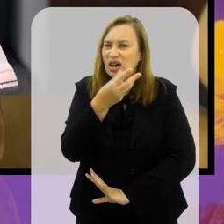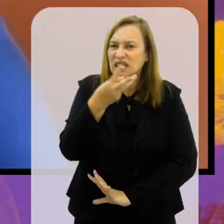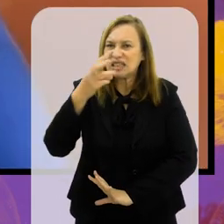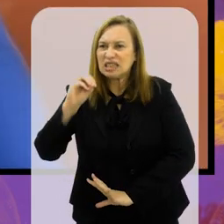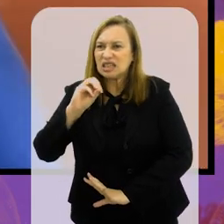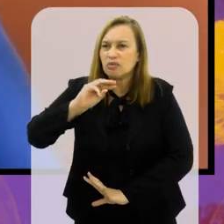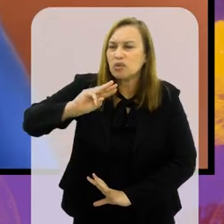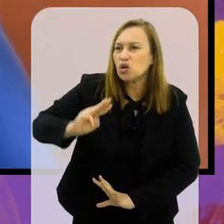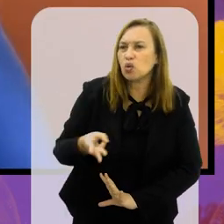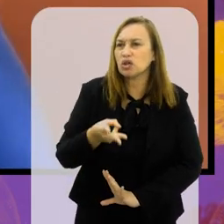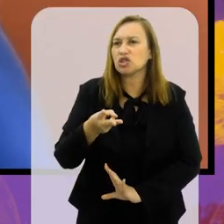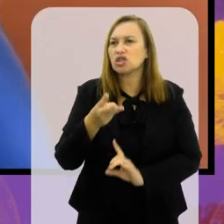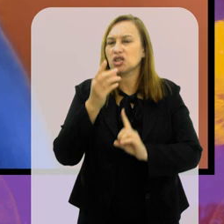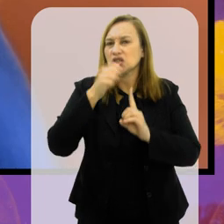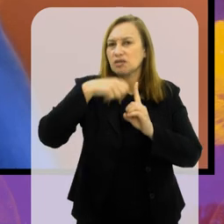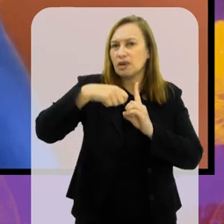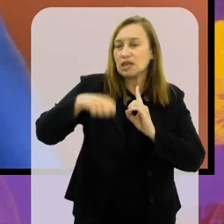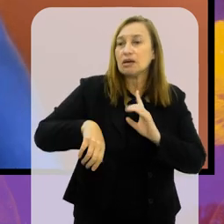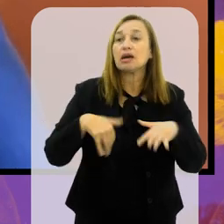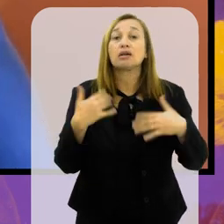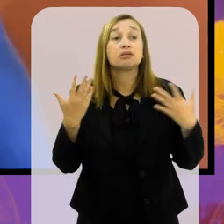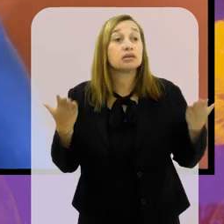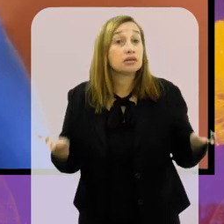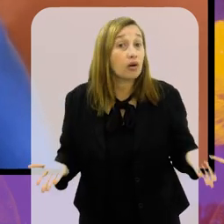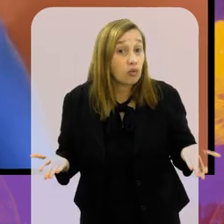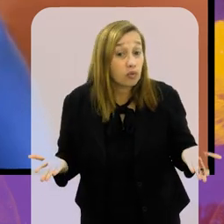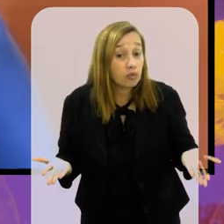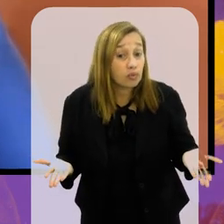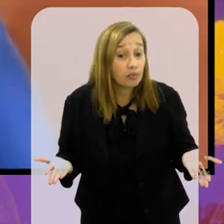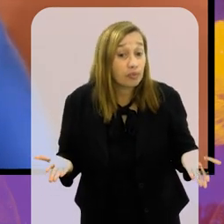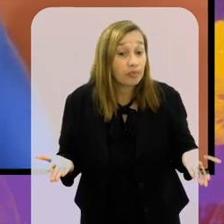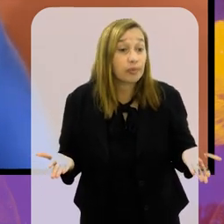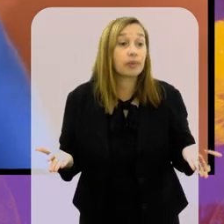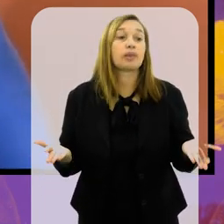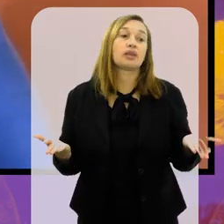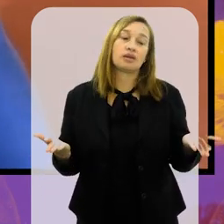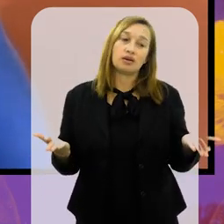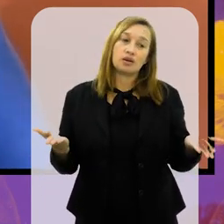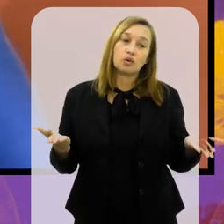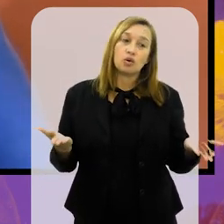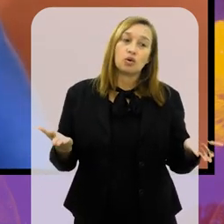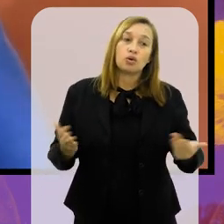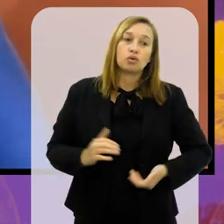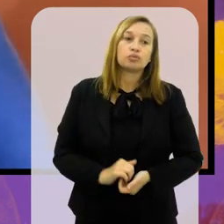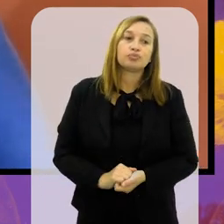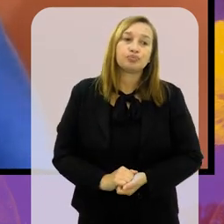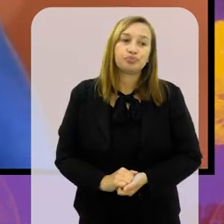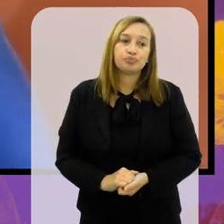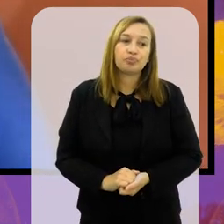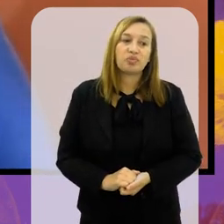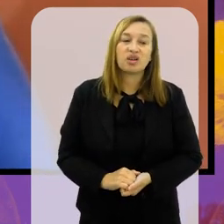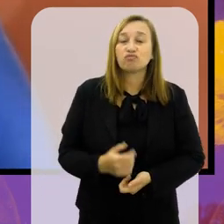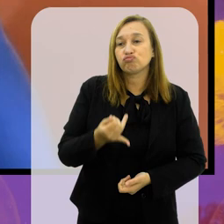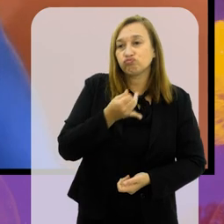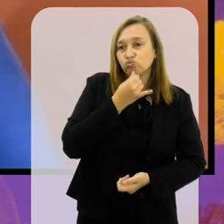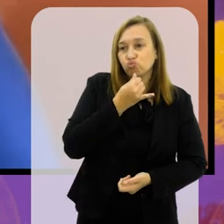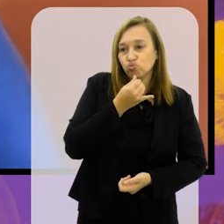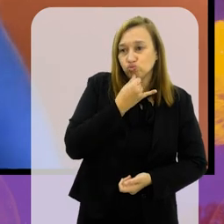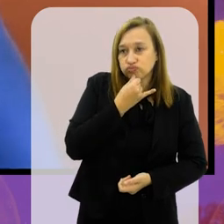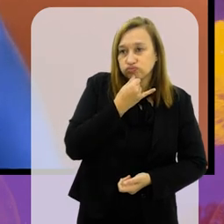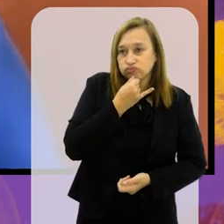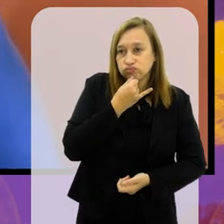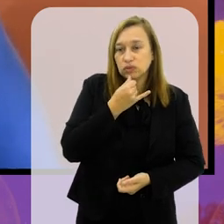que é uma folha de 25 a 30 milhões mensais. Então, o que a gente